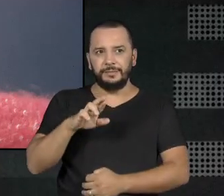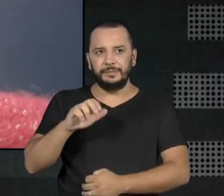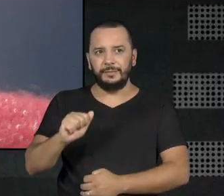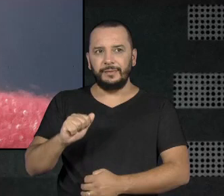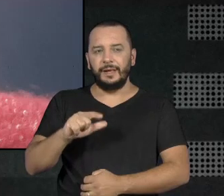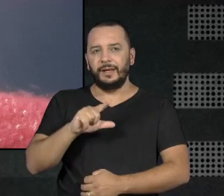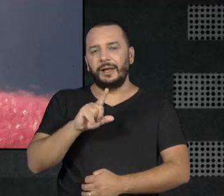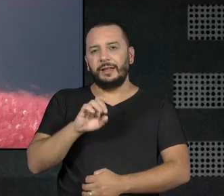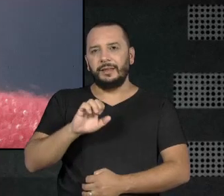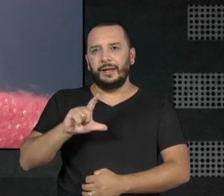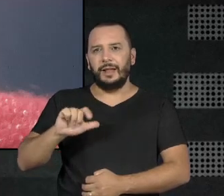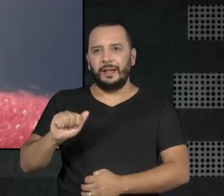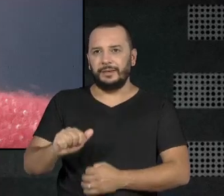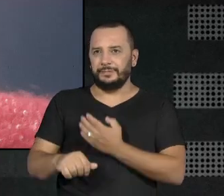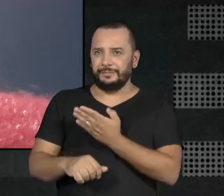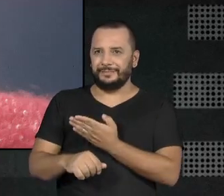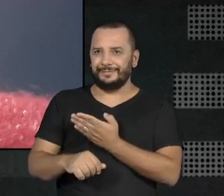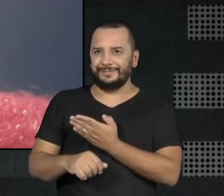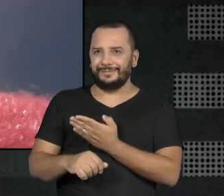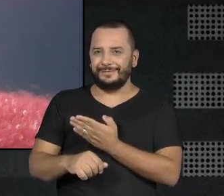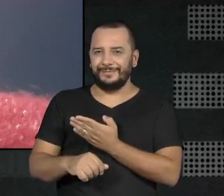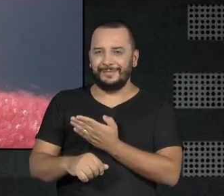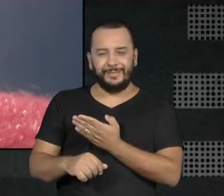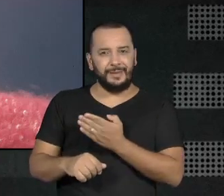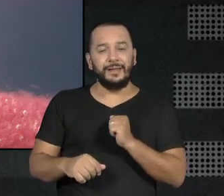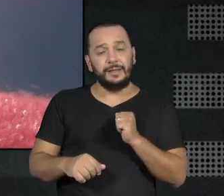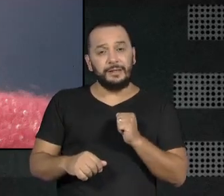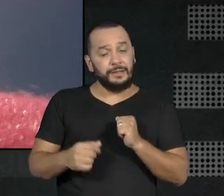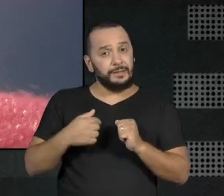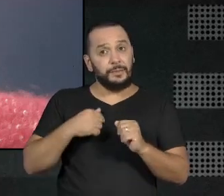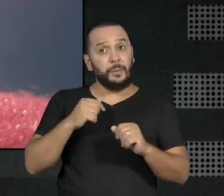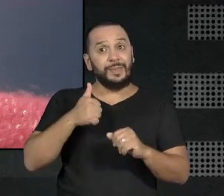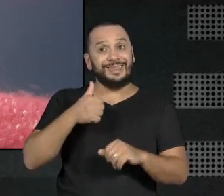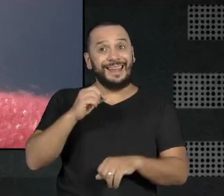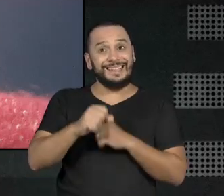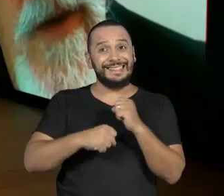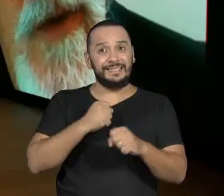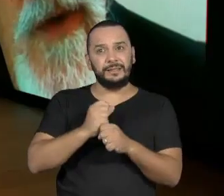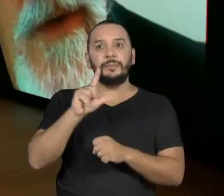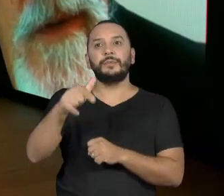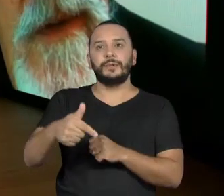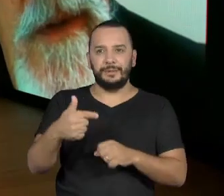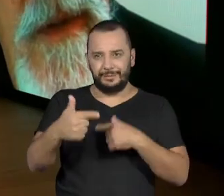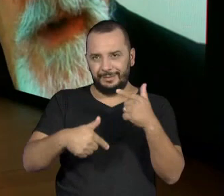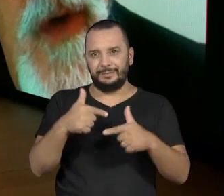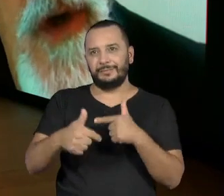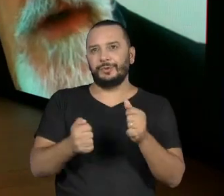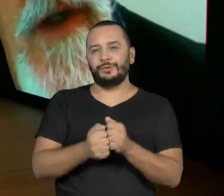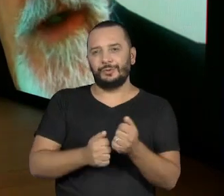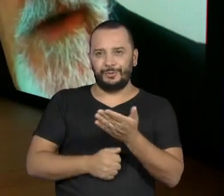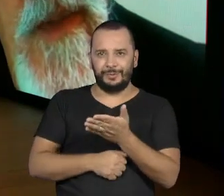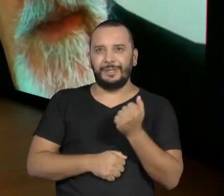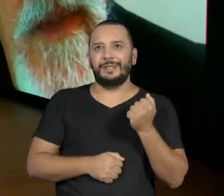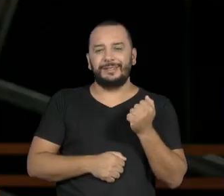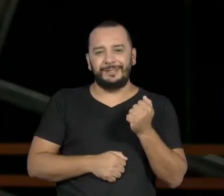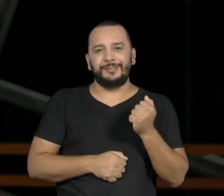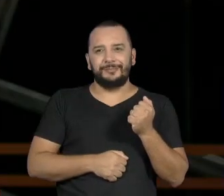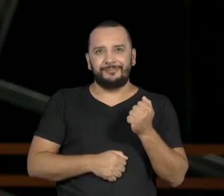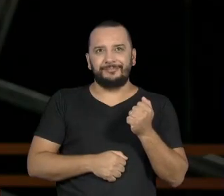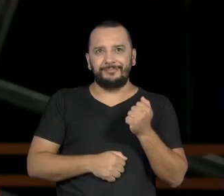Dez anos de fazer o... Pôs de sangue. É. seleção do... Antunes Filho.